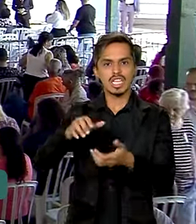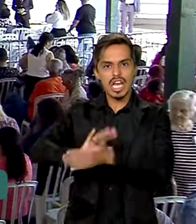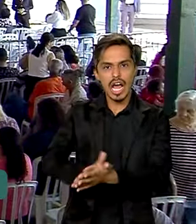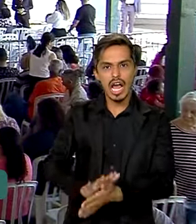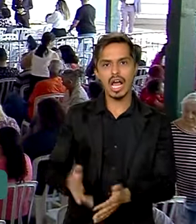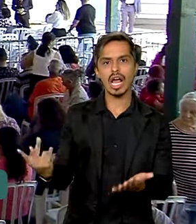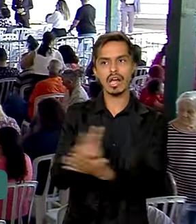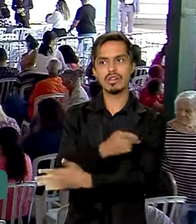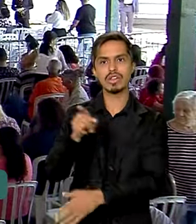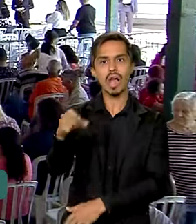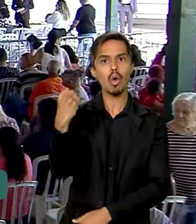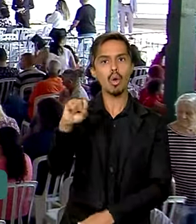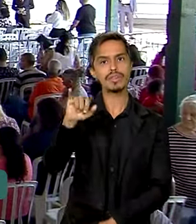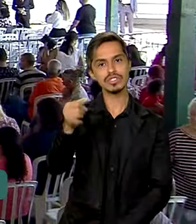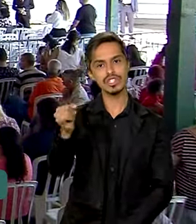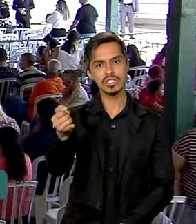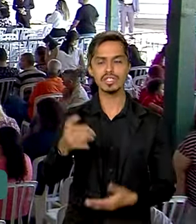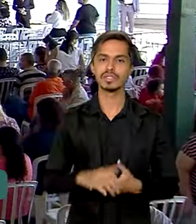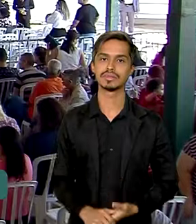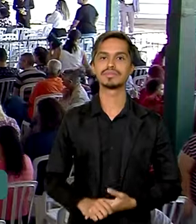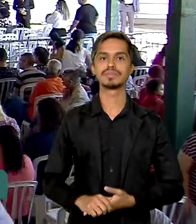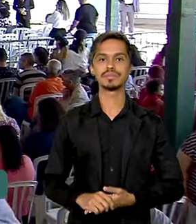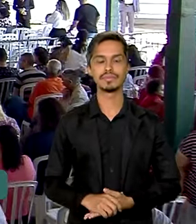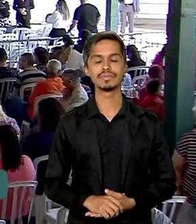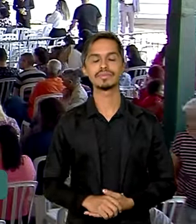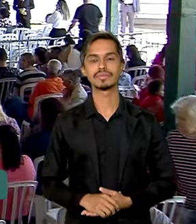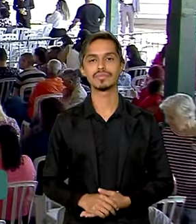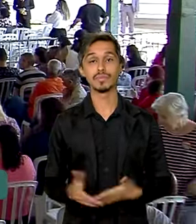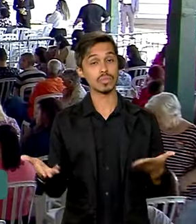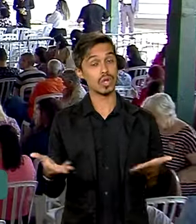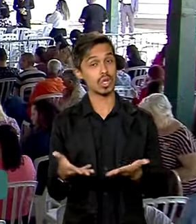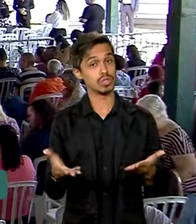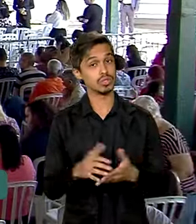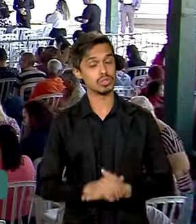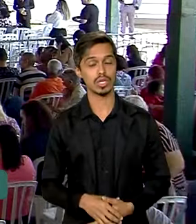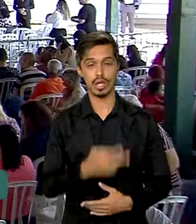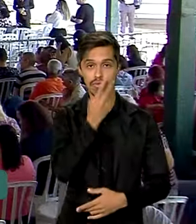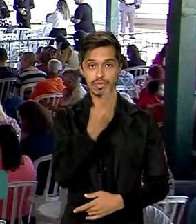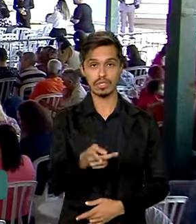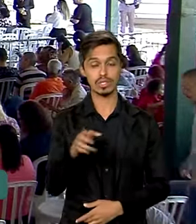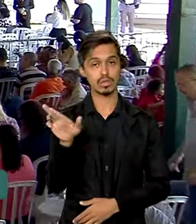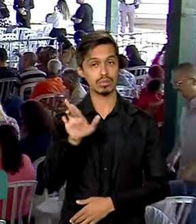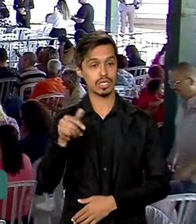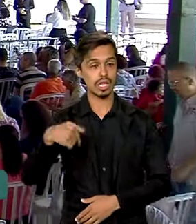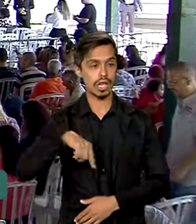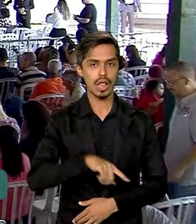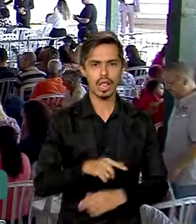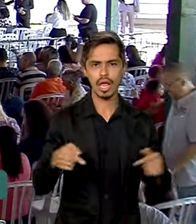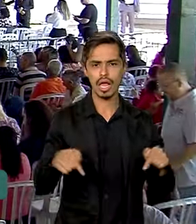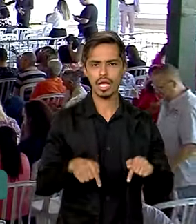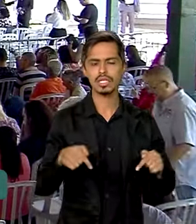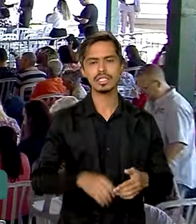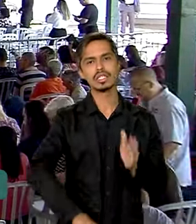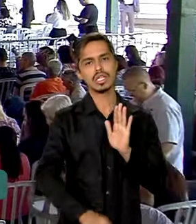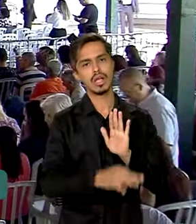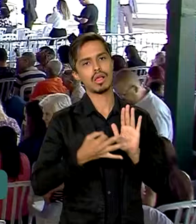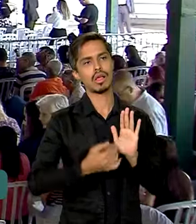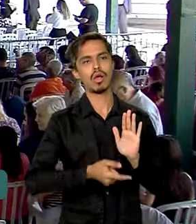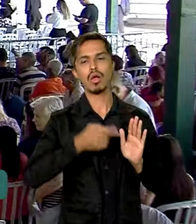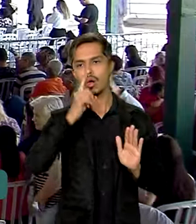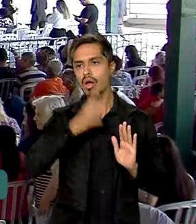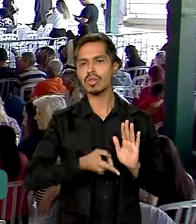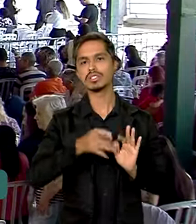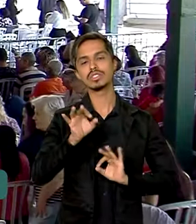depredação das sedes dos três poderes em Brasília. Hoje, a visita do presidente aqui é para assinar a ordem de serviço de